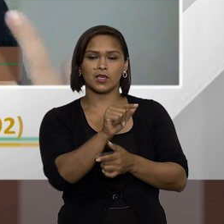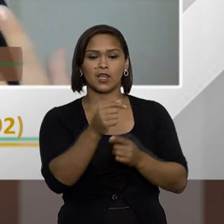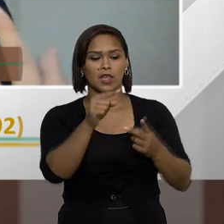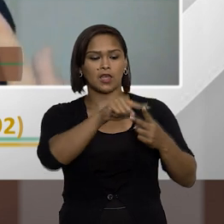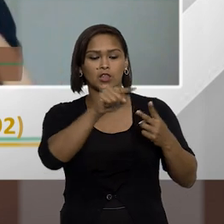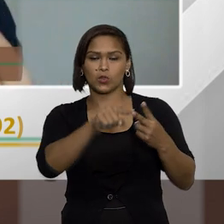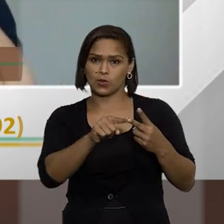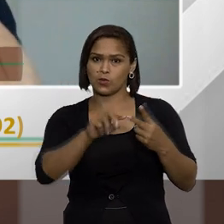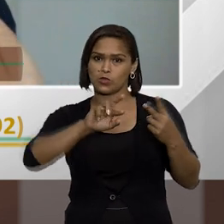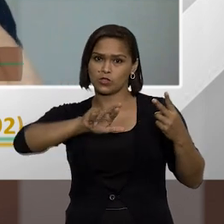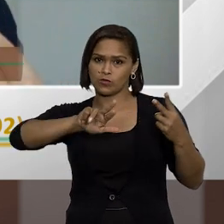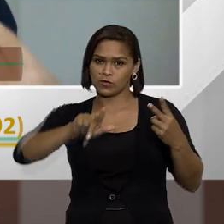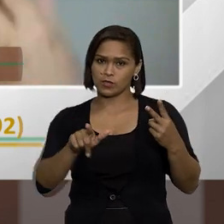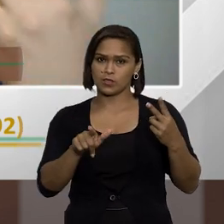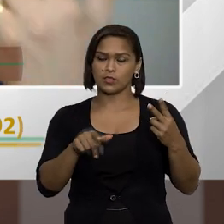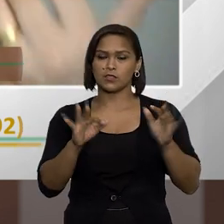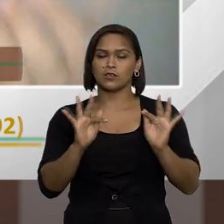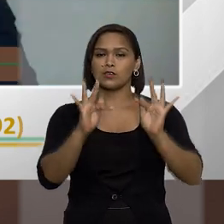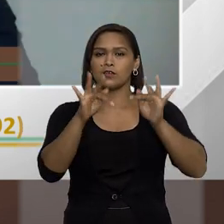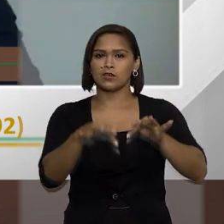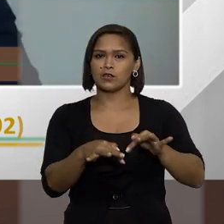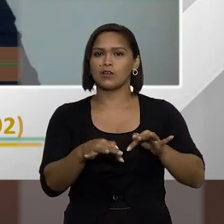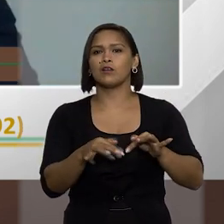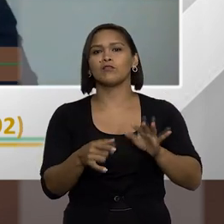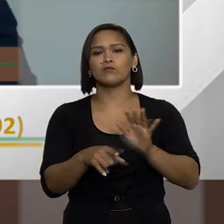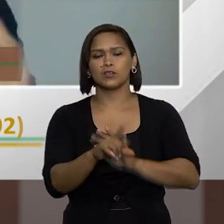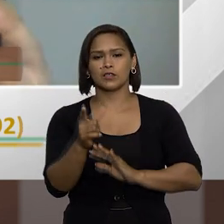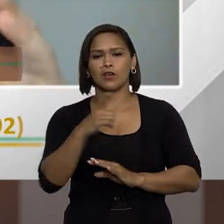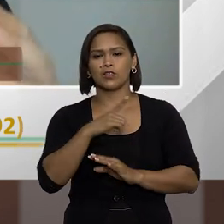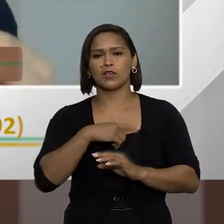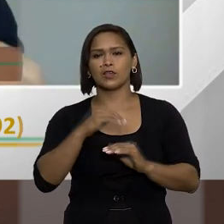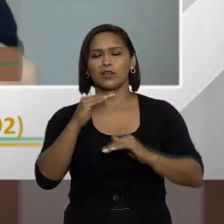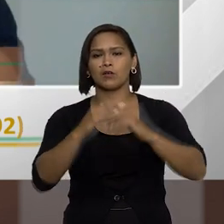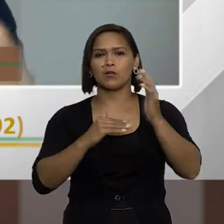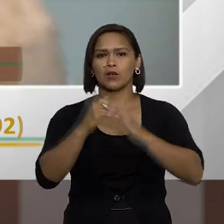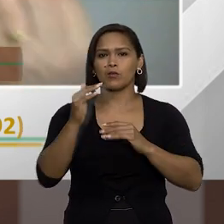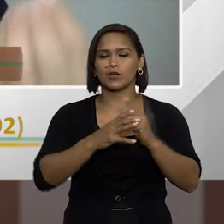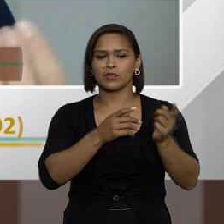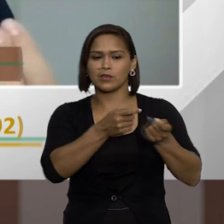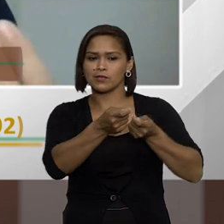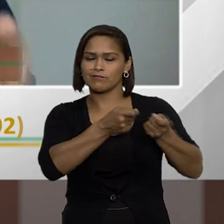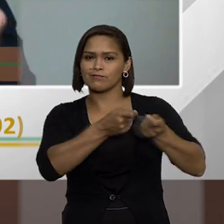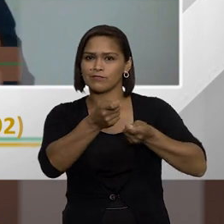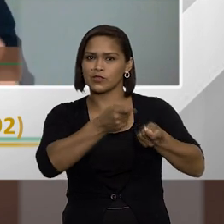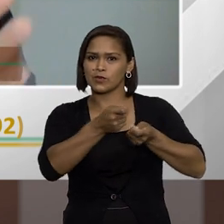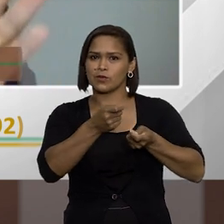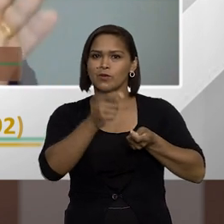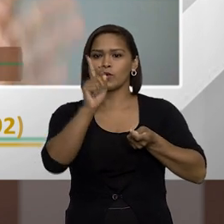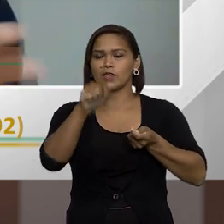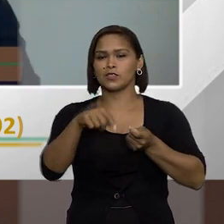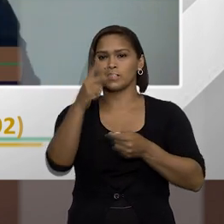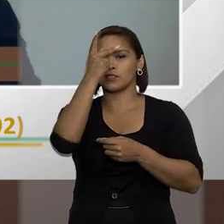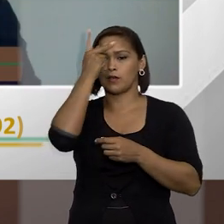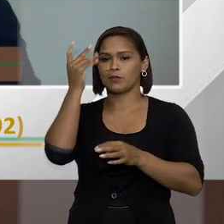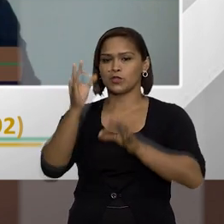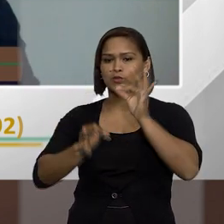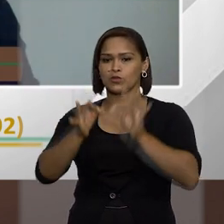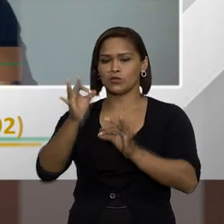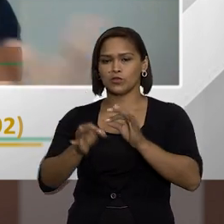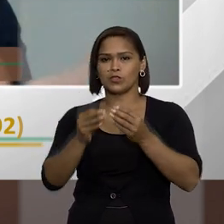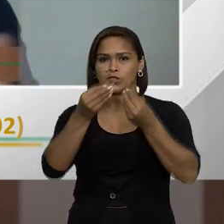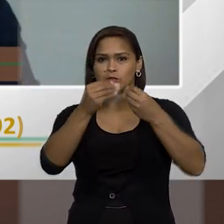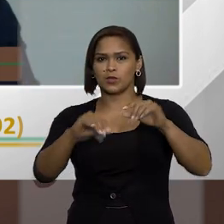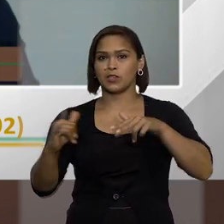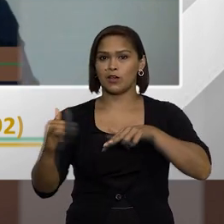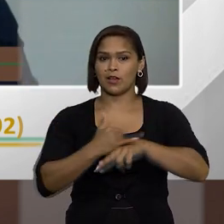em duas esferas e ao final haveria uma competência concorrente tanto da pessoa jurídica